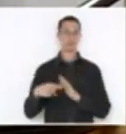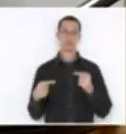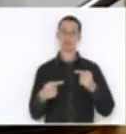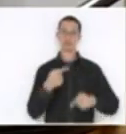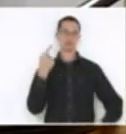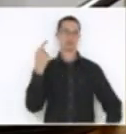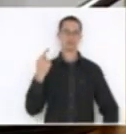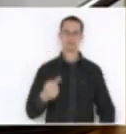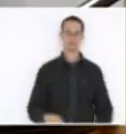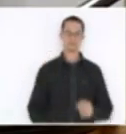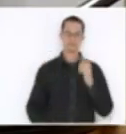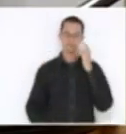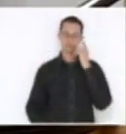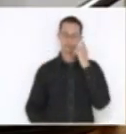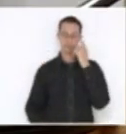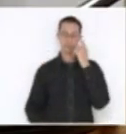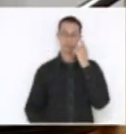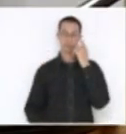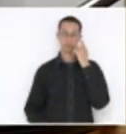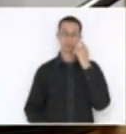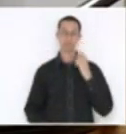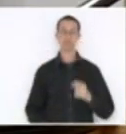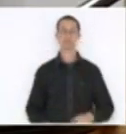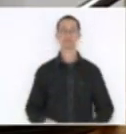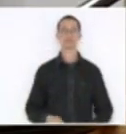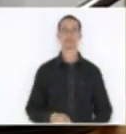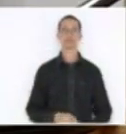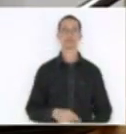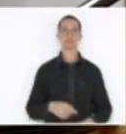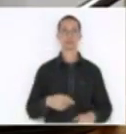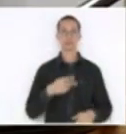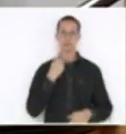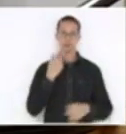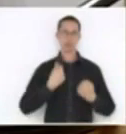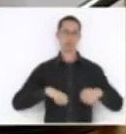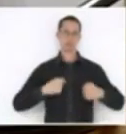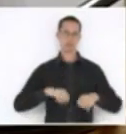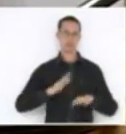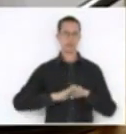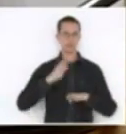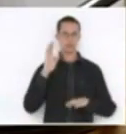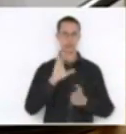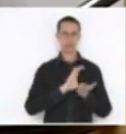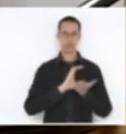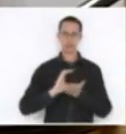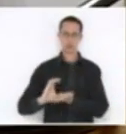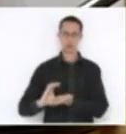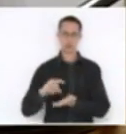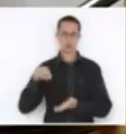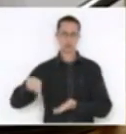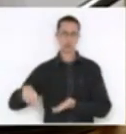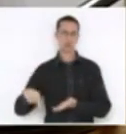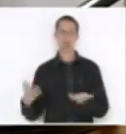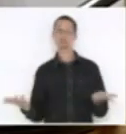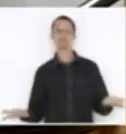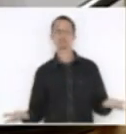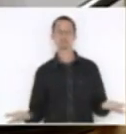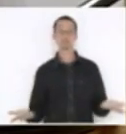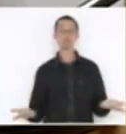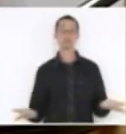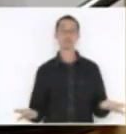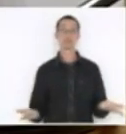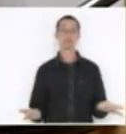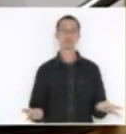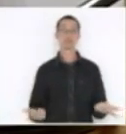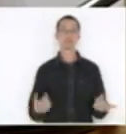E, sob a argumentação que precisa colocar mais recursos em determinada área, porque sempre a argumentação é essa, mas precisamos atender